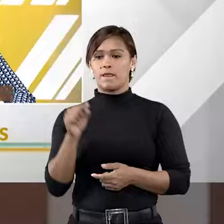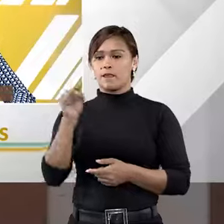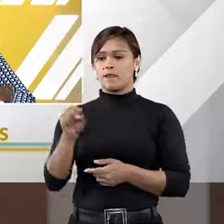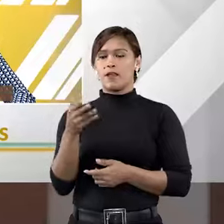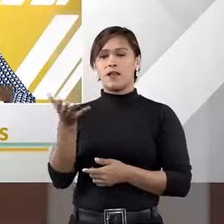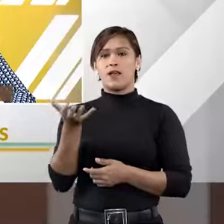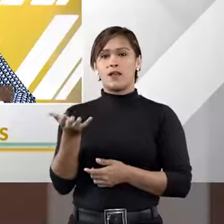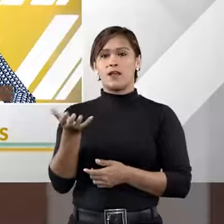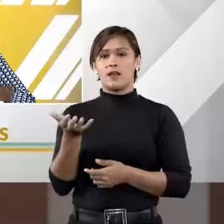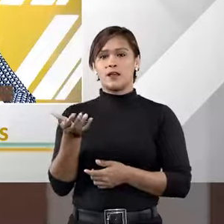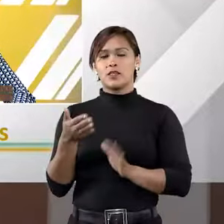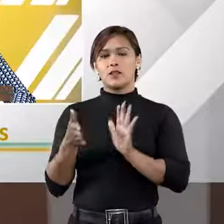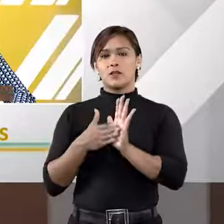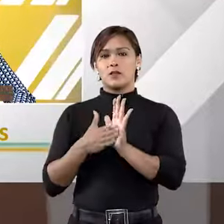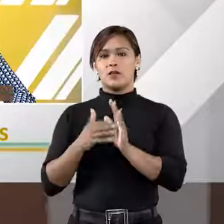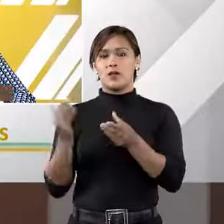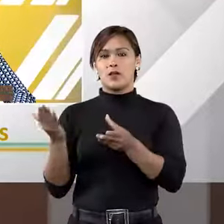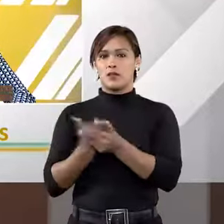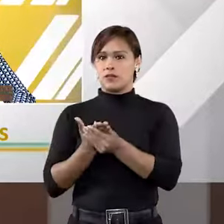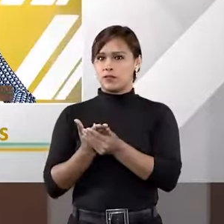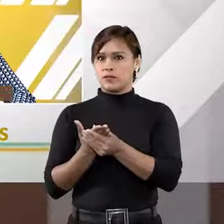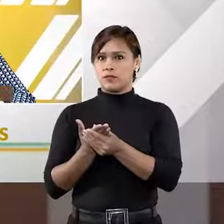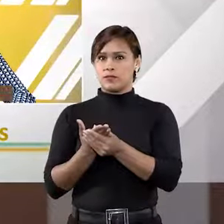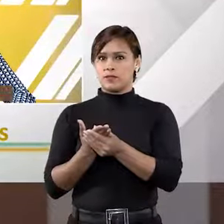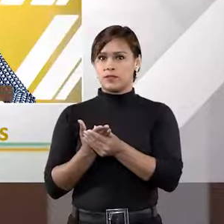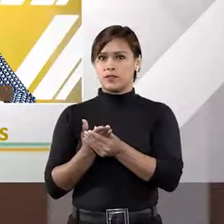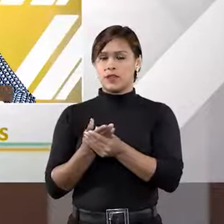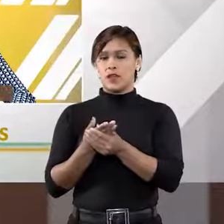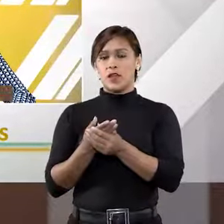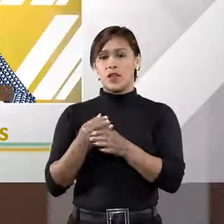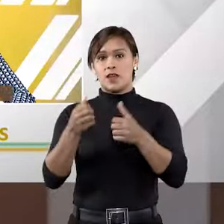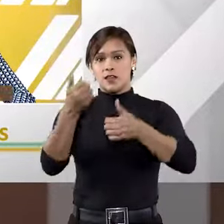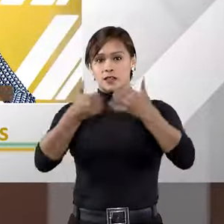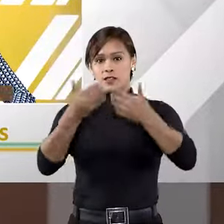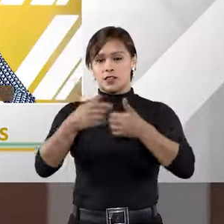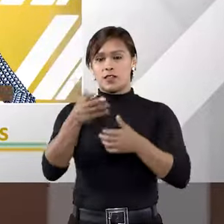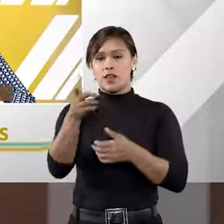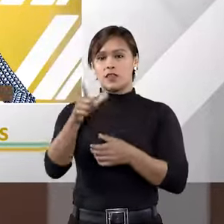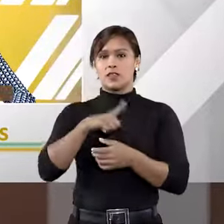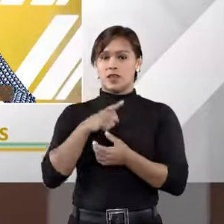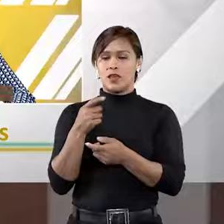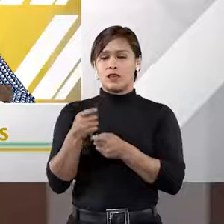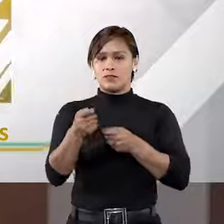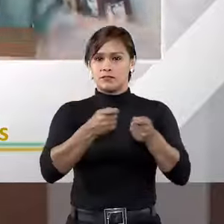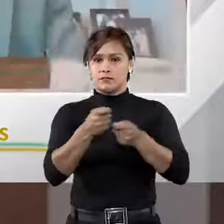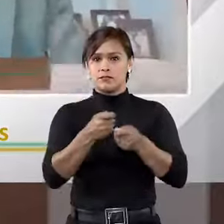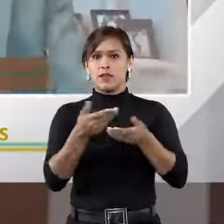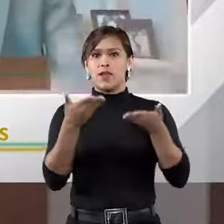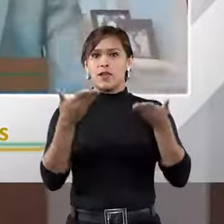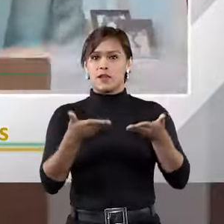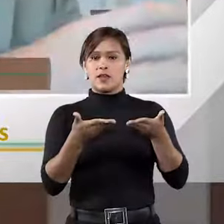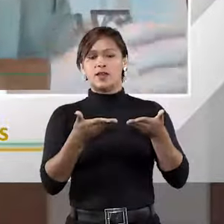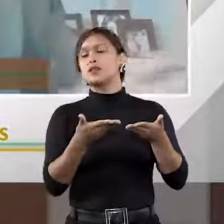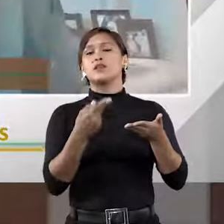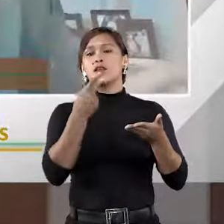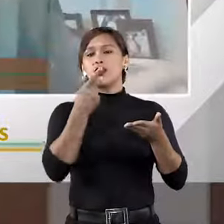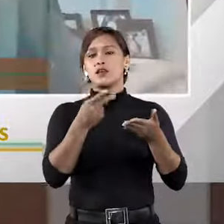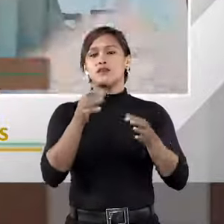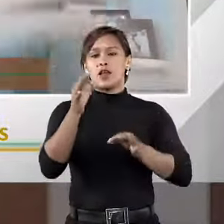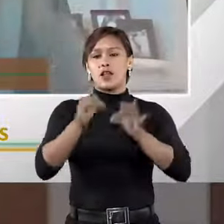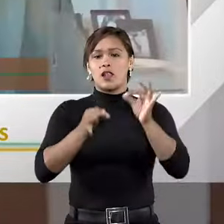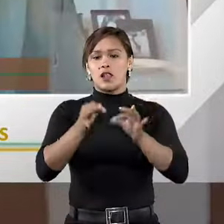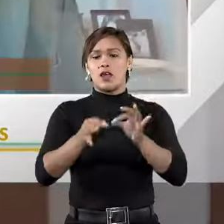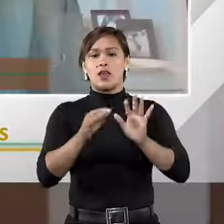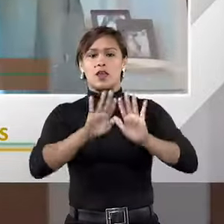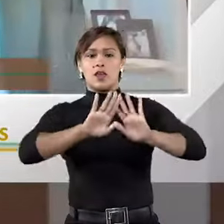que já propôs a ação a despeito de possuir a convenção arbitral, certamente não quis se valer da convenção